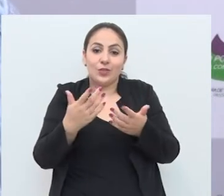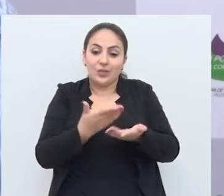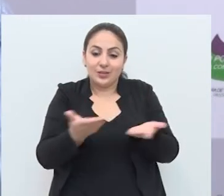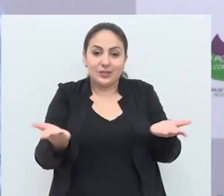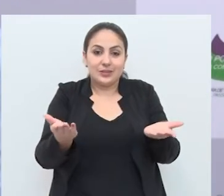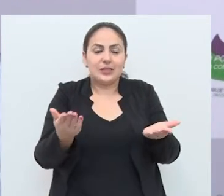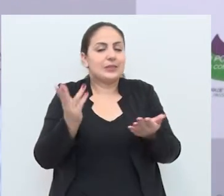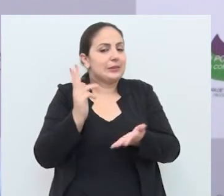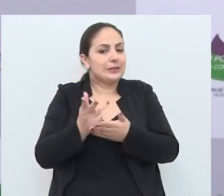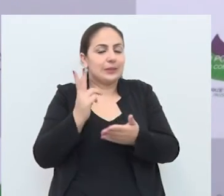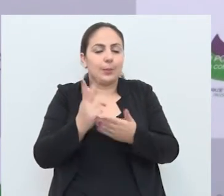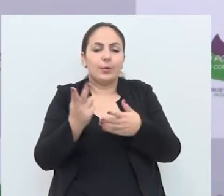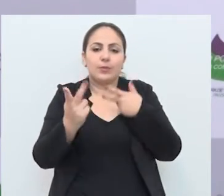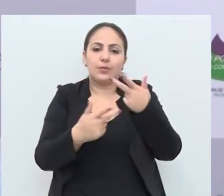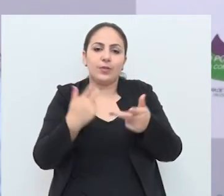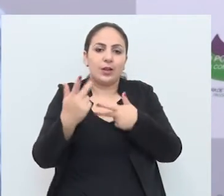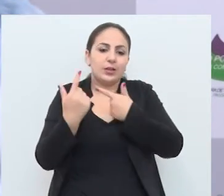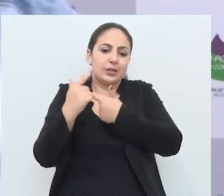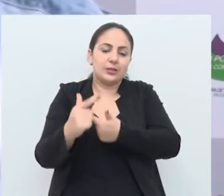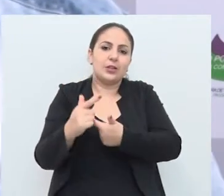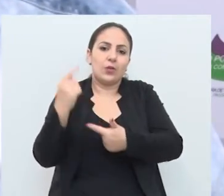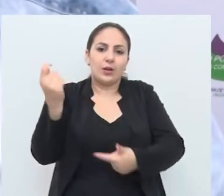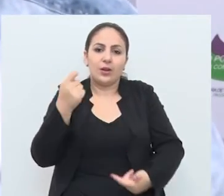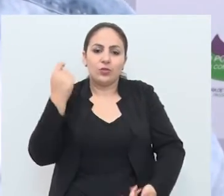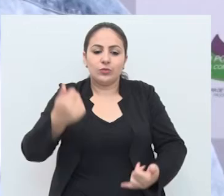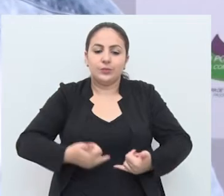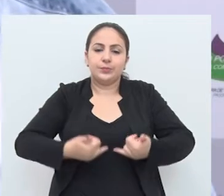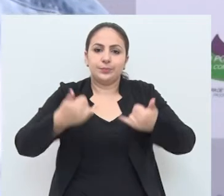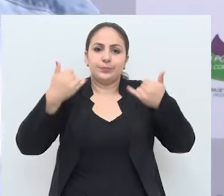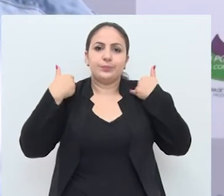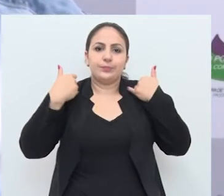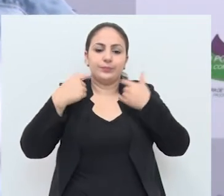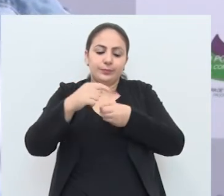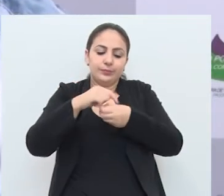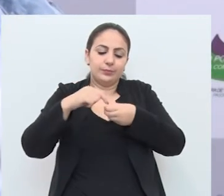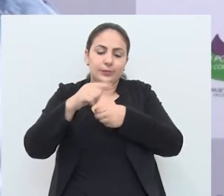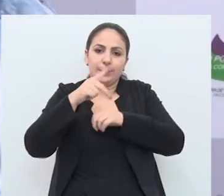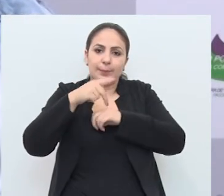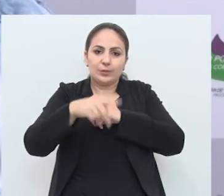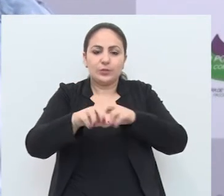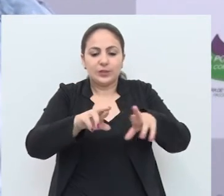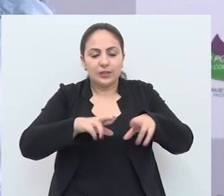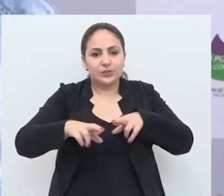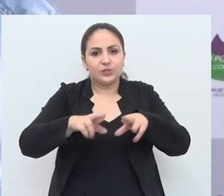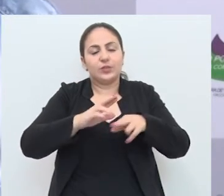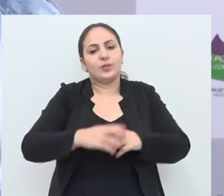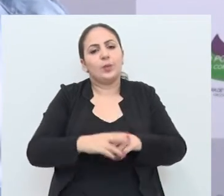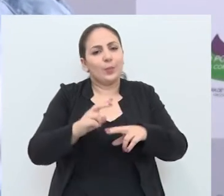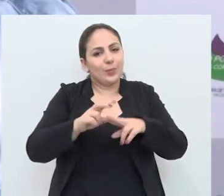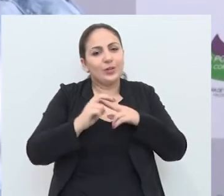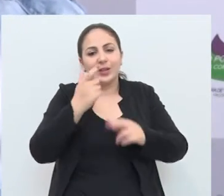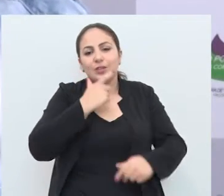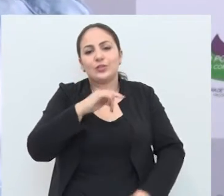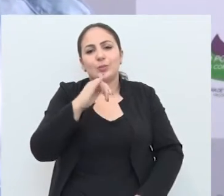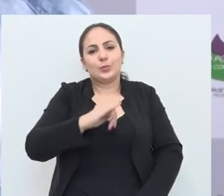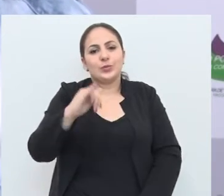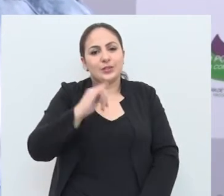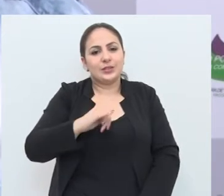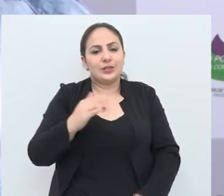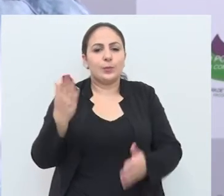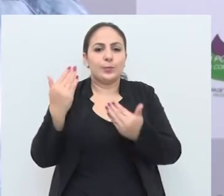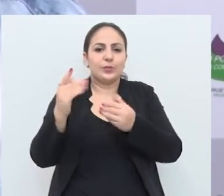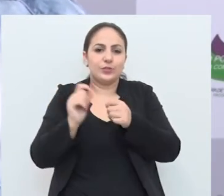E sempre exaltando a tradição gaúcha e com orgulho da cidade, de Passo Fundo, de toda a região. Então, acho muito válido essa